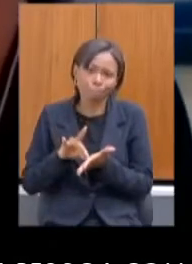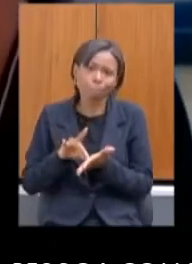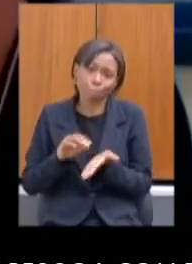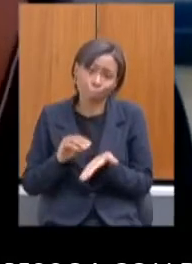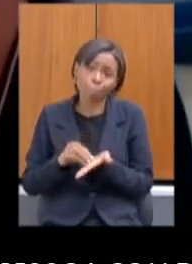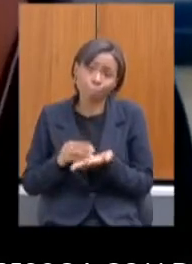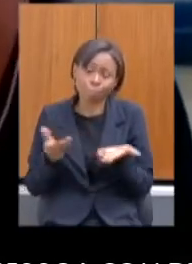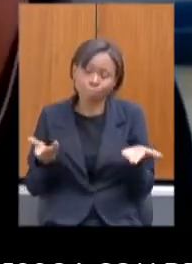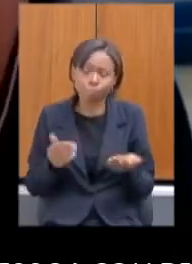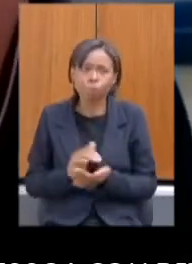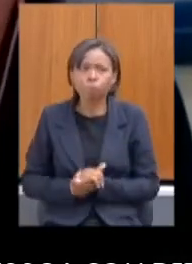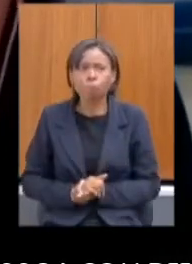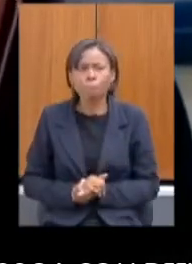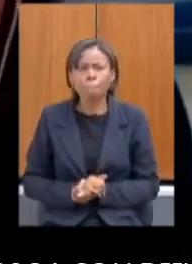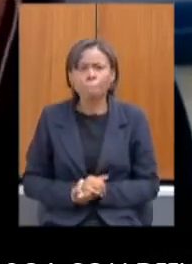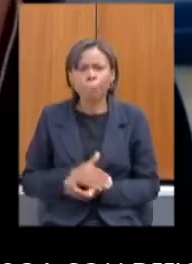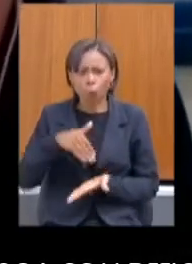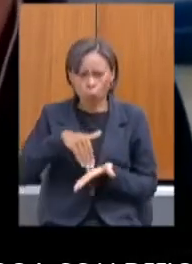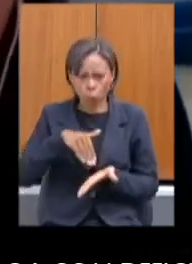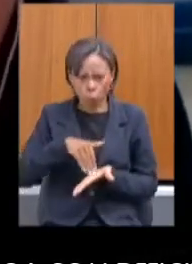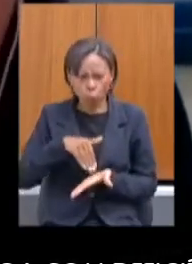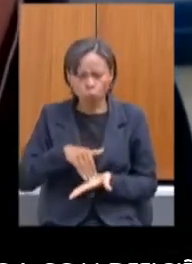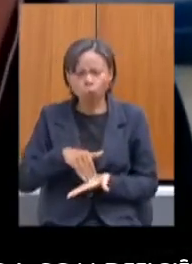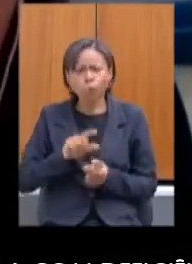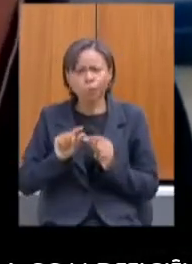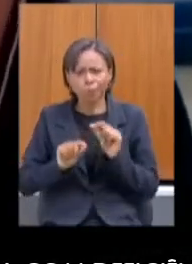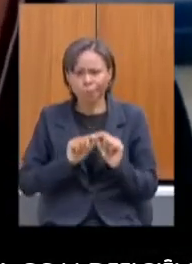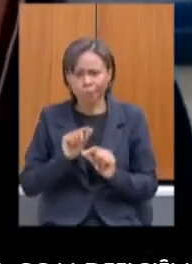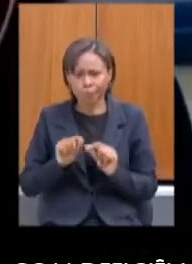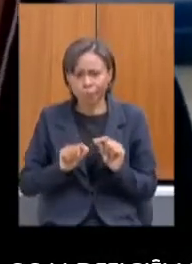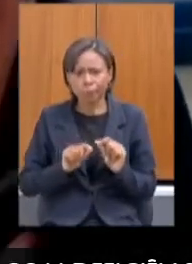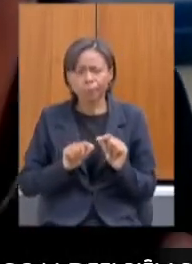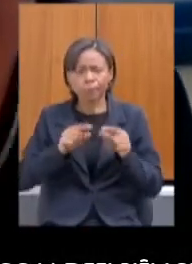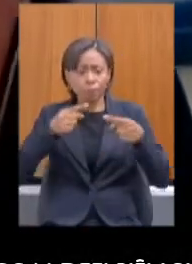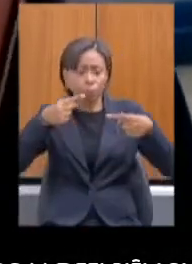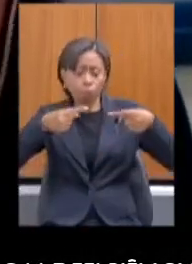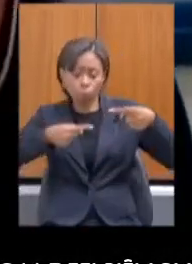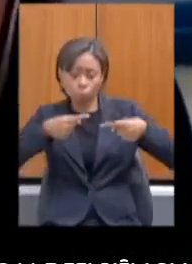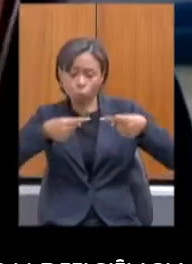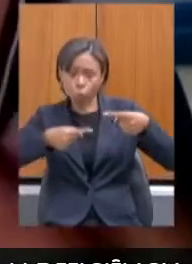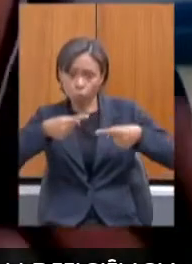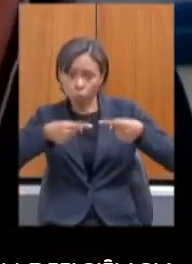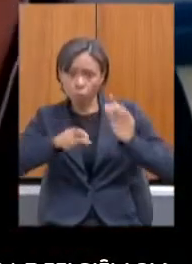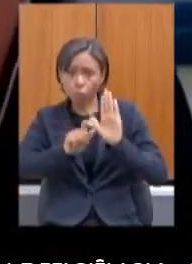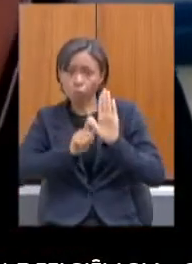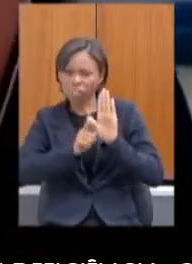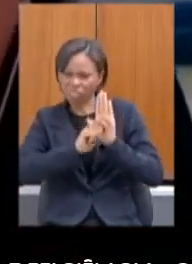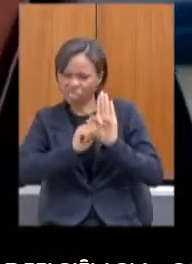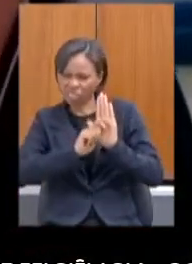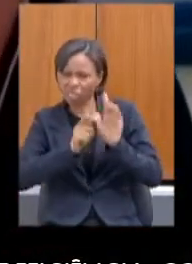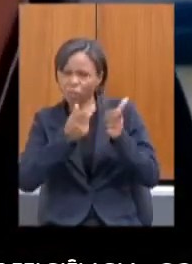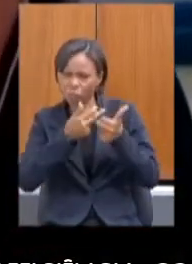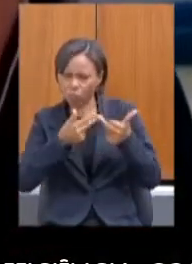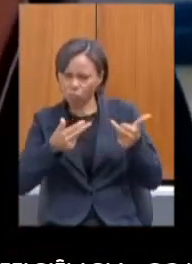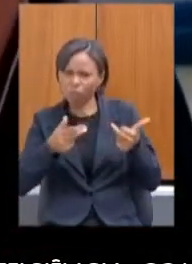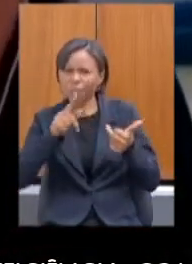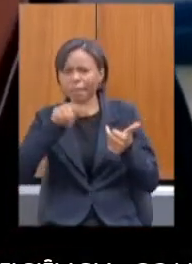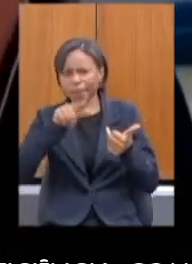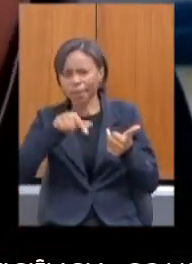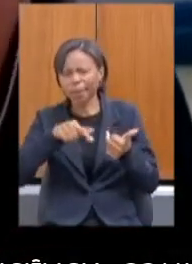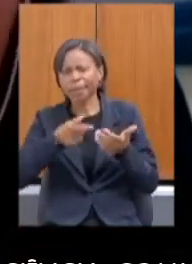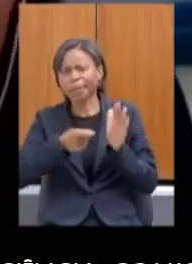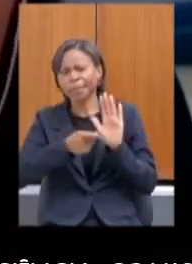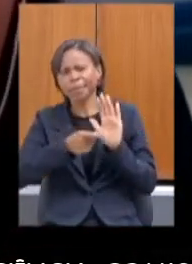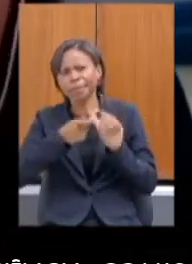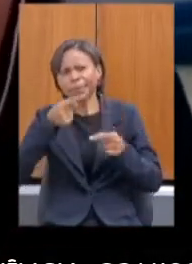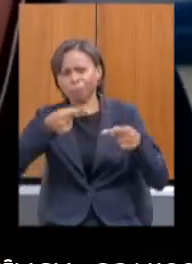também trazer é que a política sobre drogas, que é uma política transversal, que inclusive no